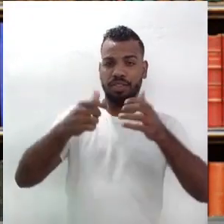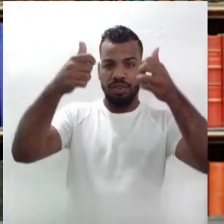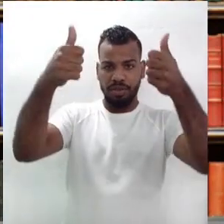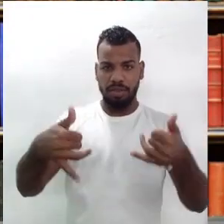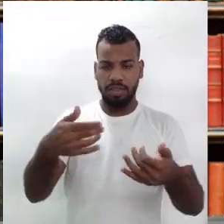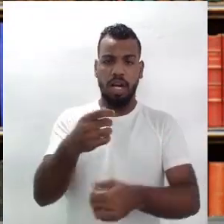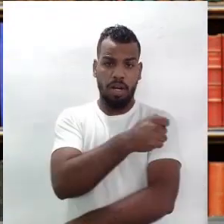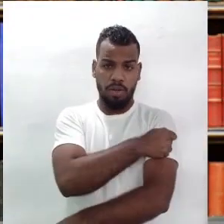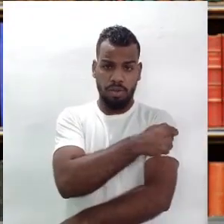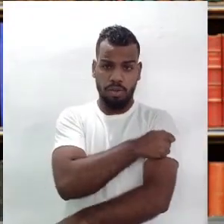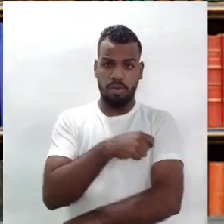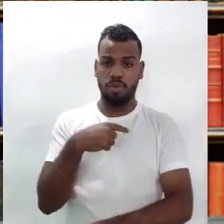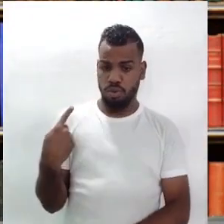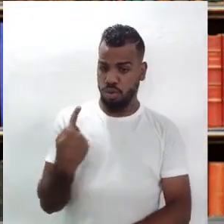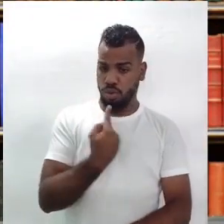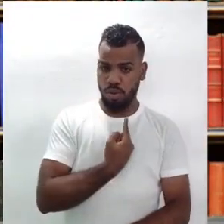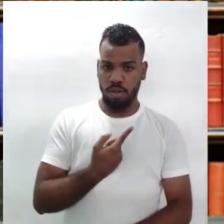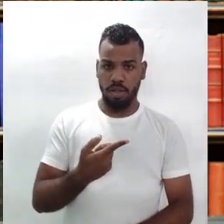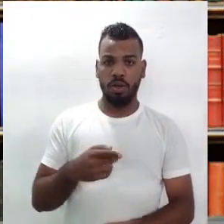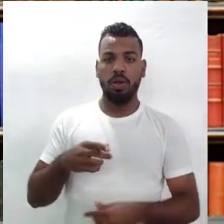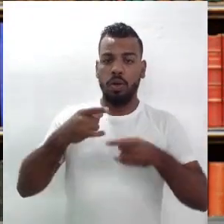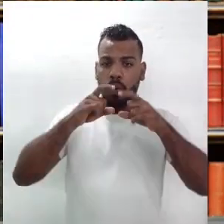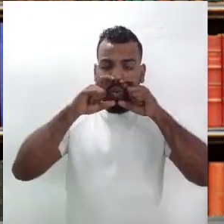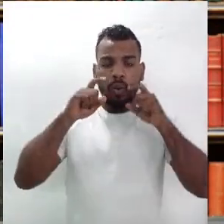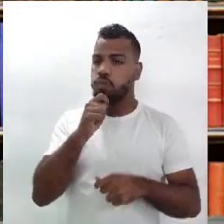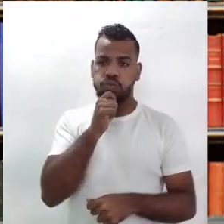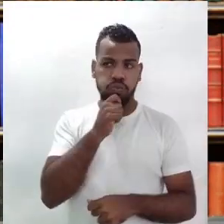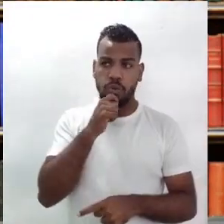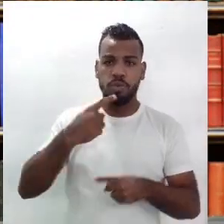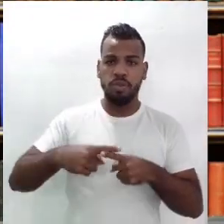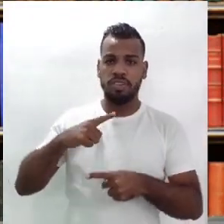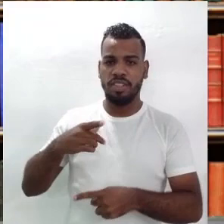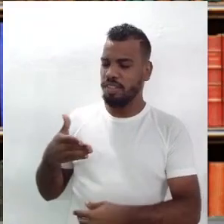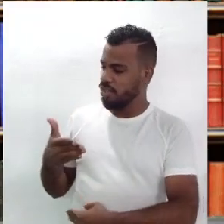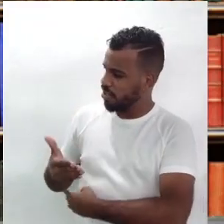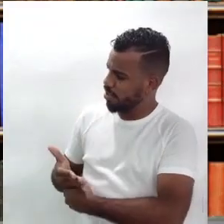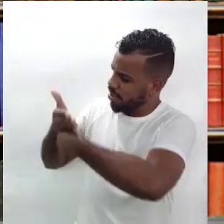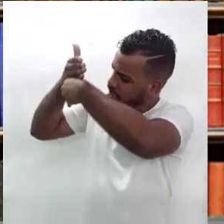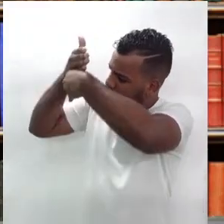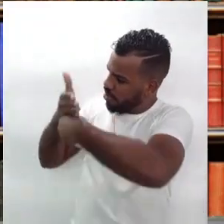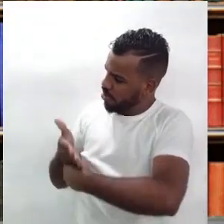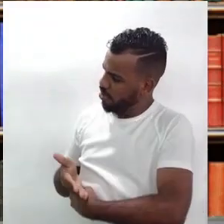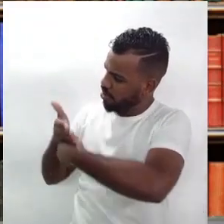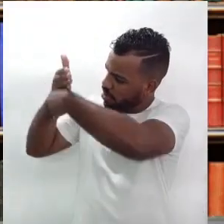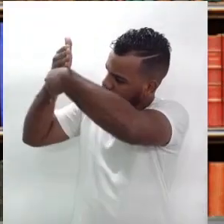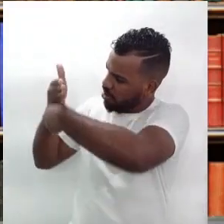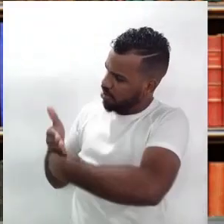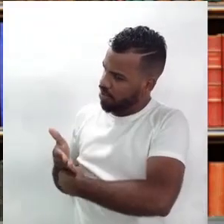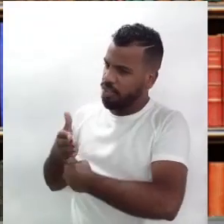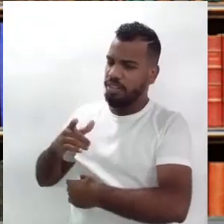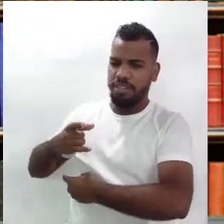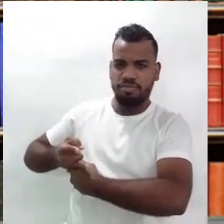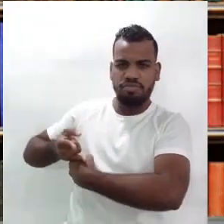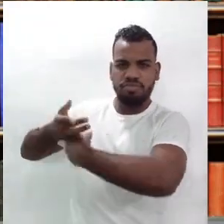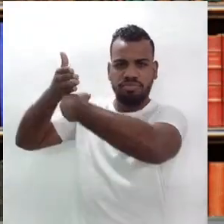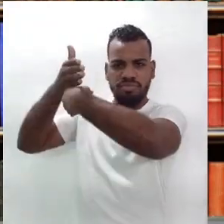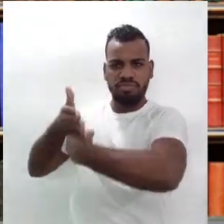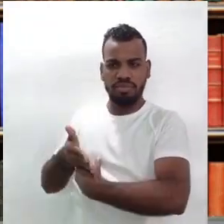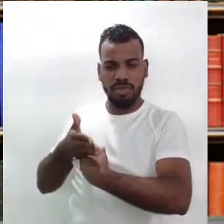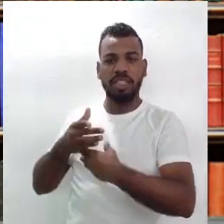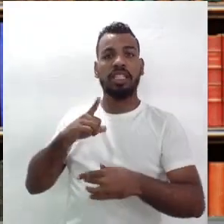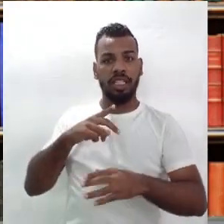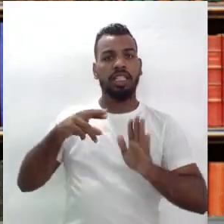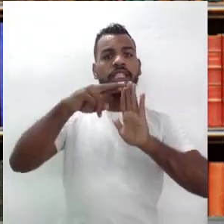nosso estudante que nós não estamos usando máscaras, porque estamos usando esse protetor, esse biombo, certo? Seguindo